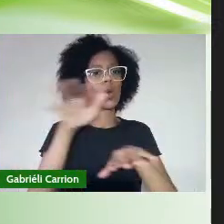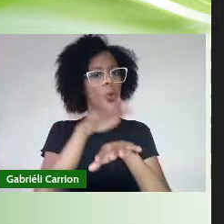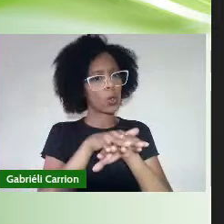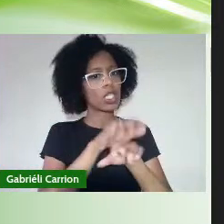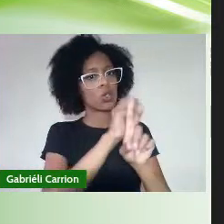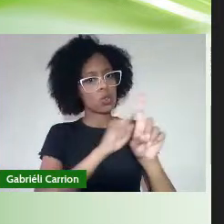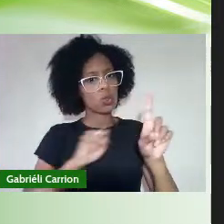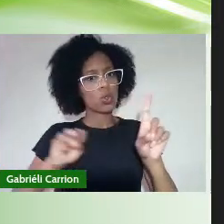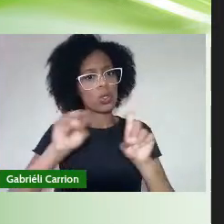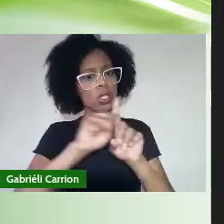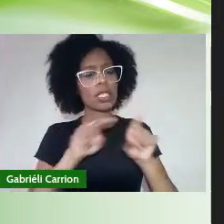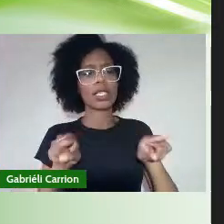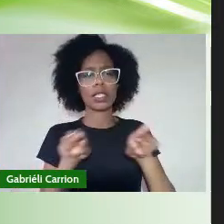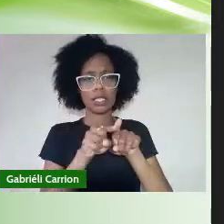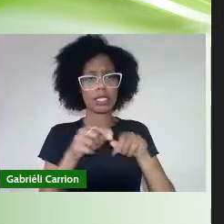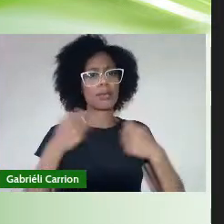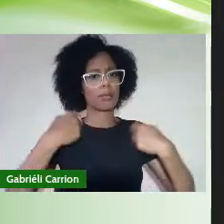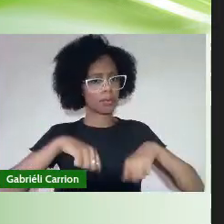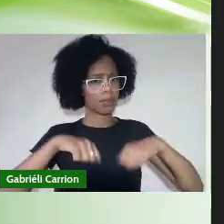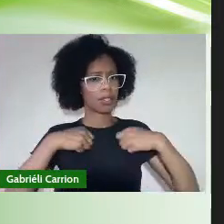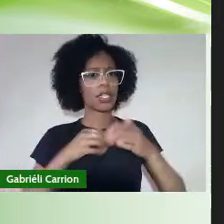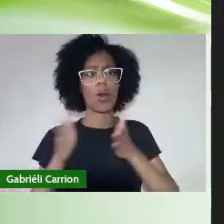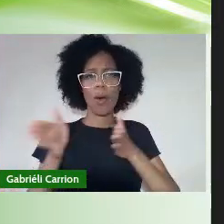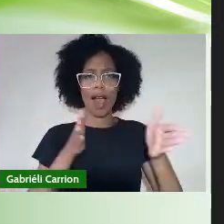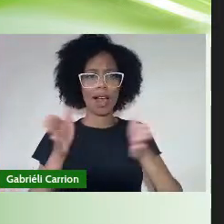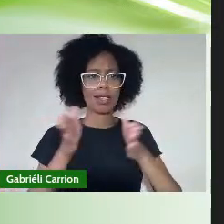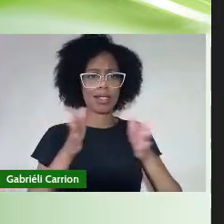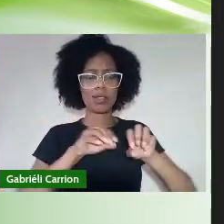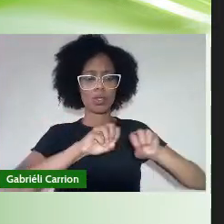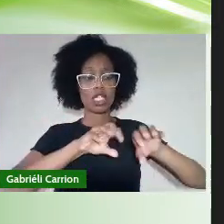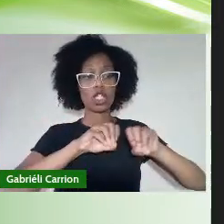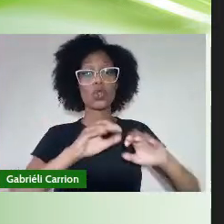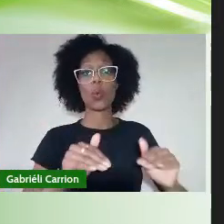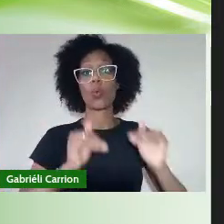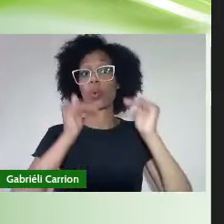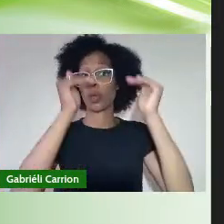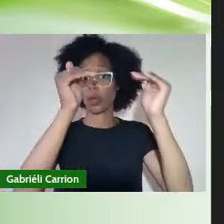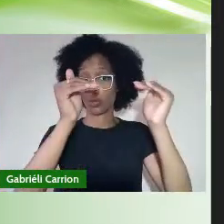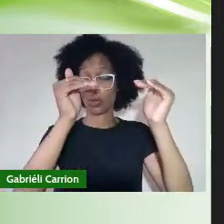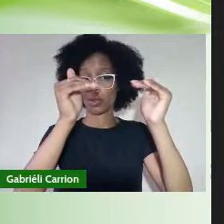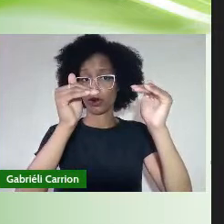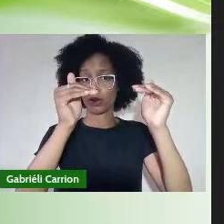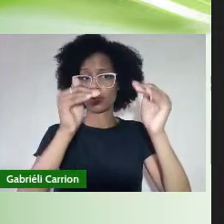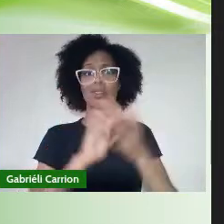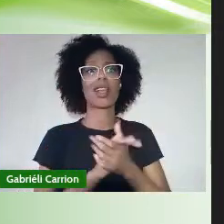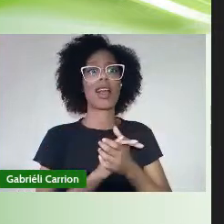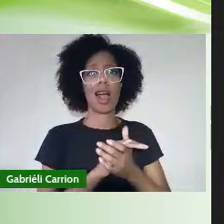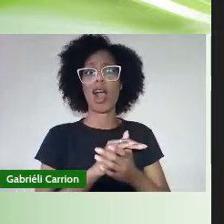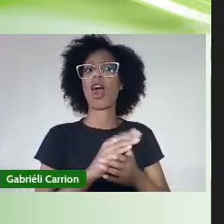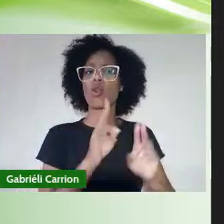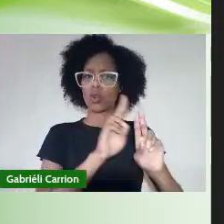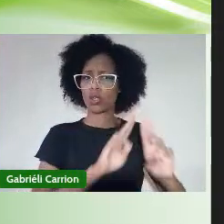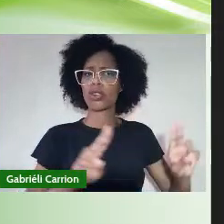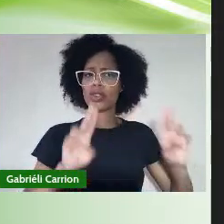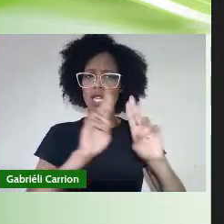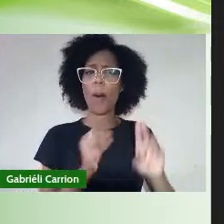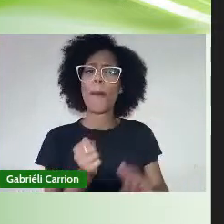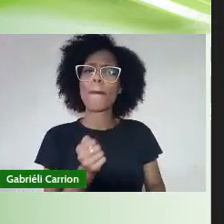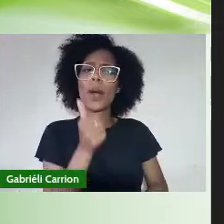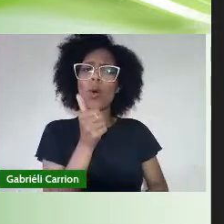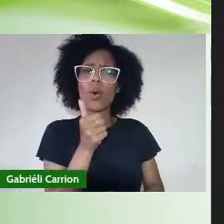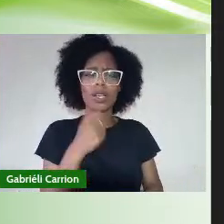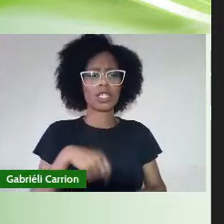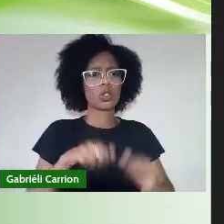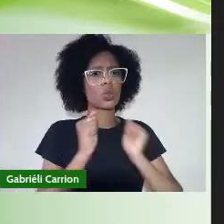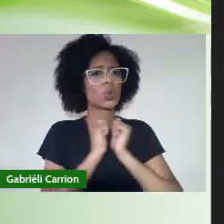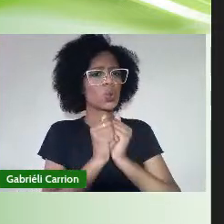democratização Do acesso Ao ensino superior Ela é uma das poucas Universidades federais Que está presente Em